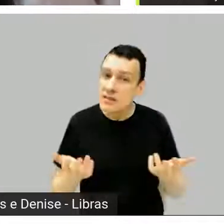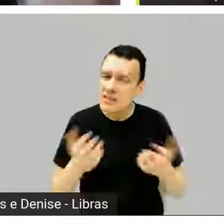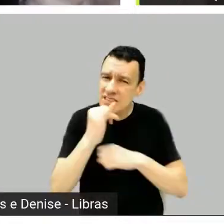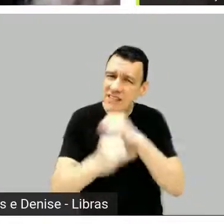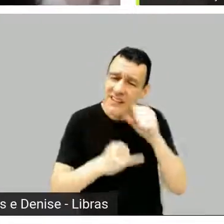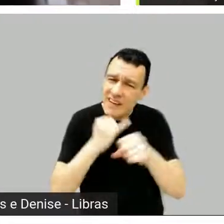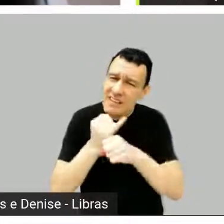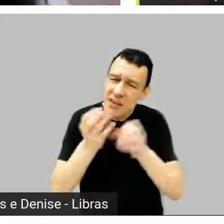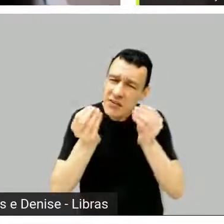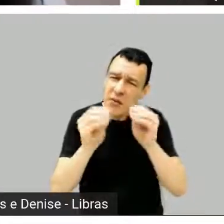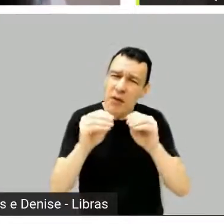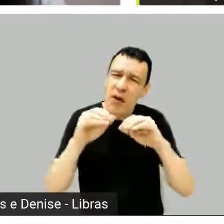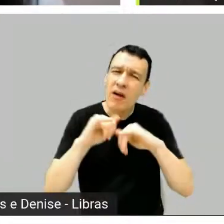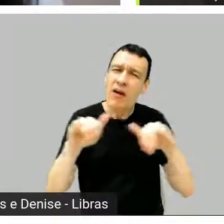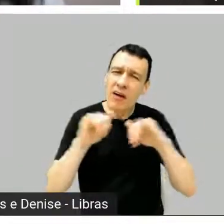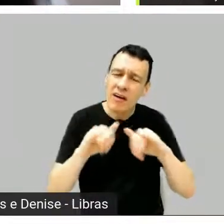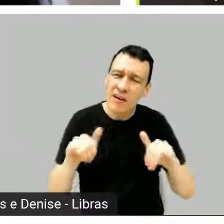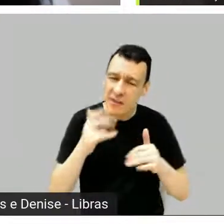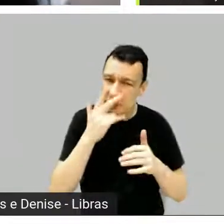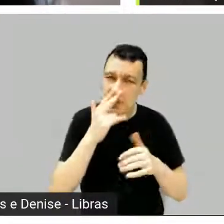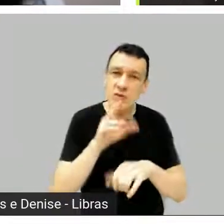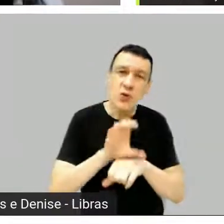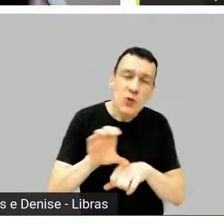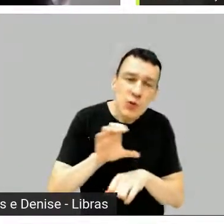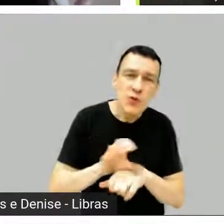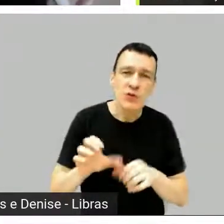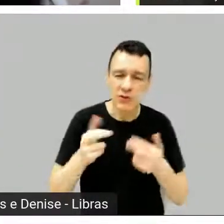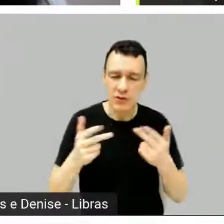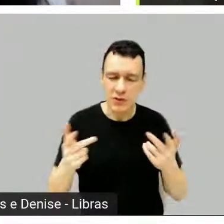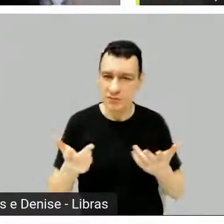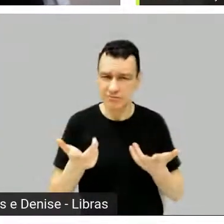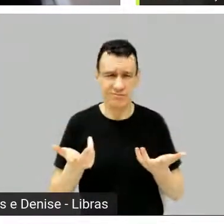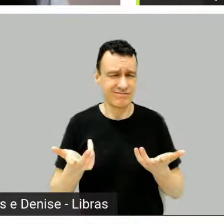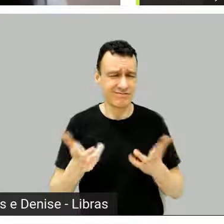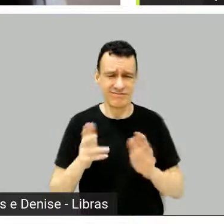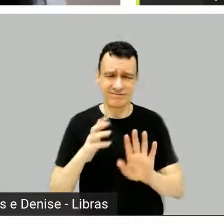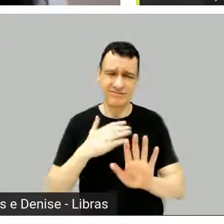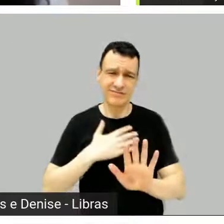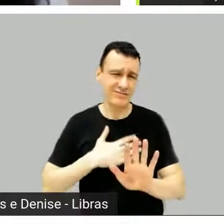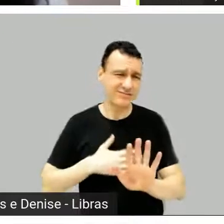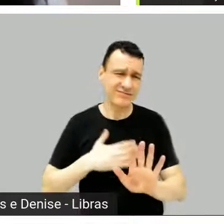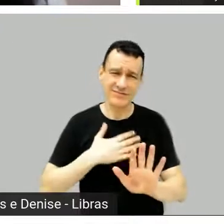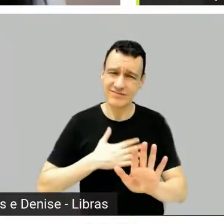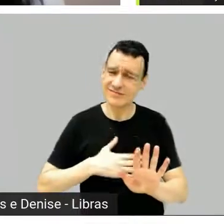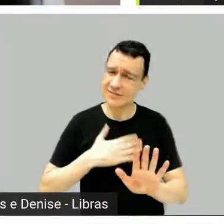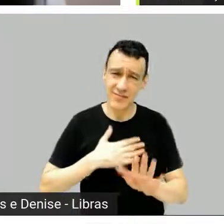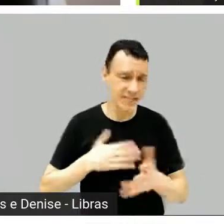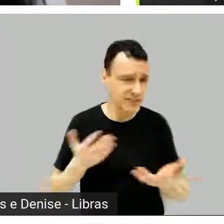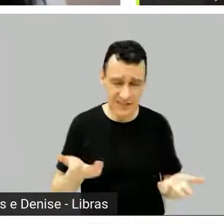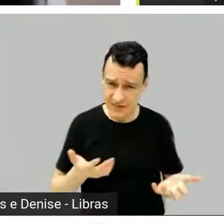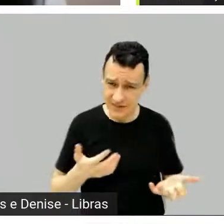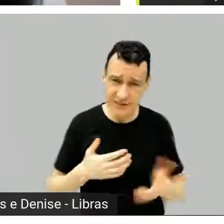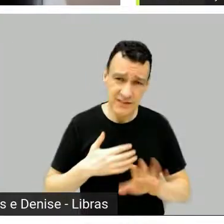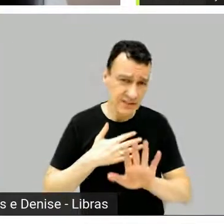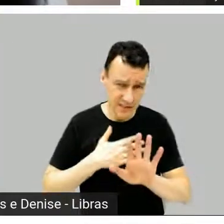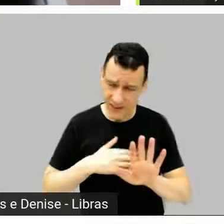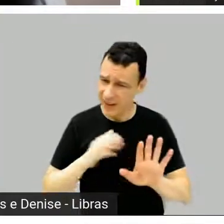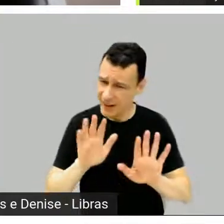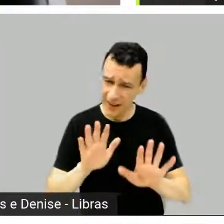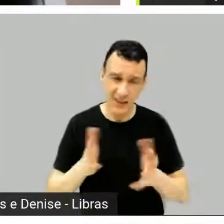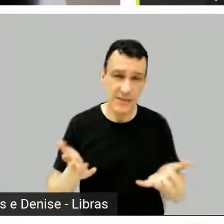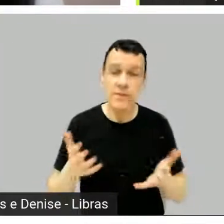vender o seu... Calma, gente, né? Acho que, assim... Não, tem gente aprendendo a vender antes de aprender a escrever, só que para vender, você tem que ter escrito.